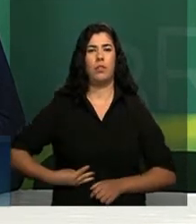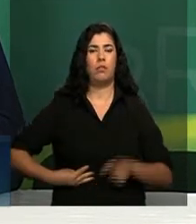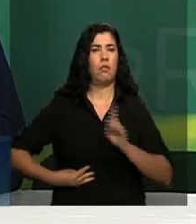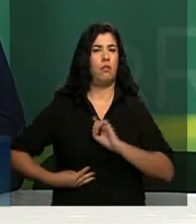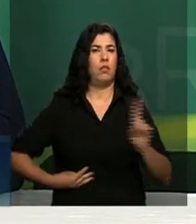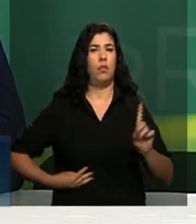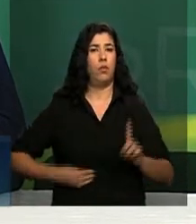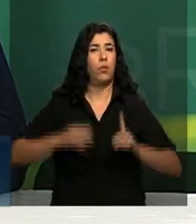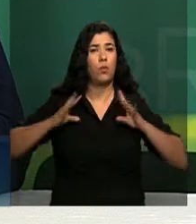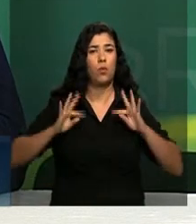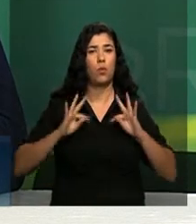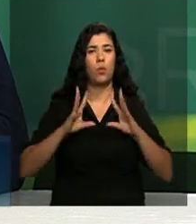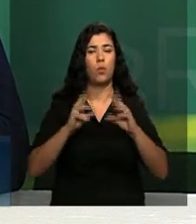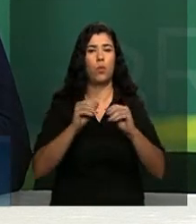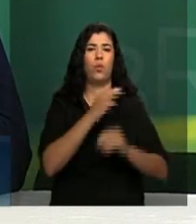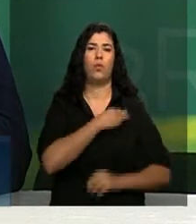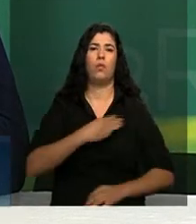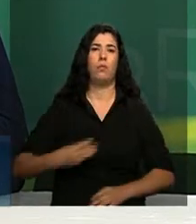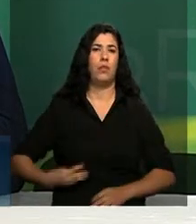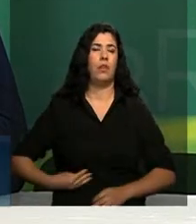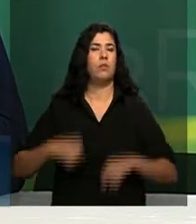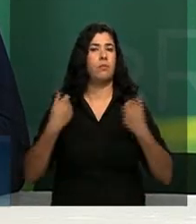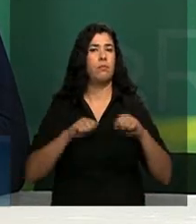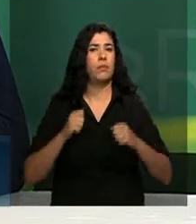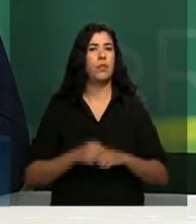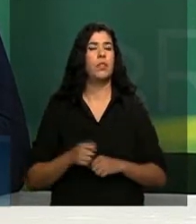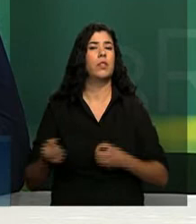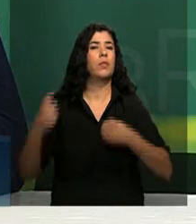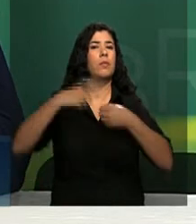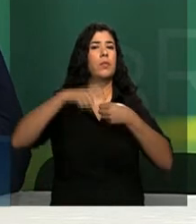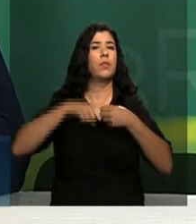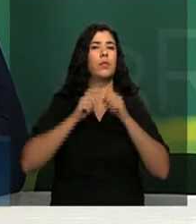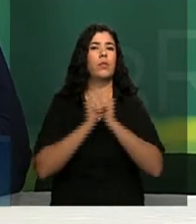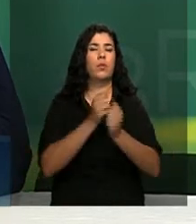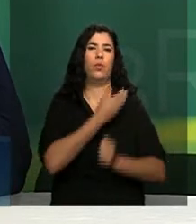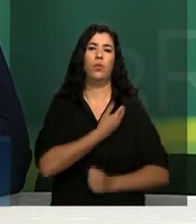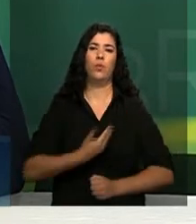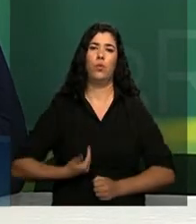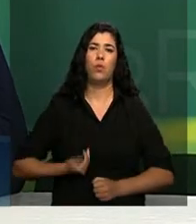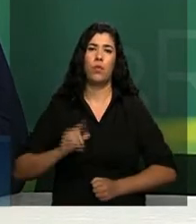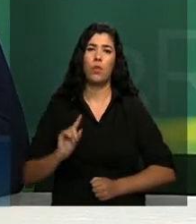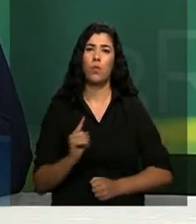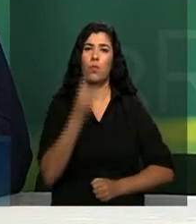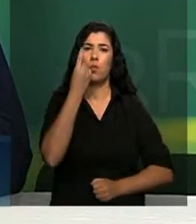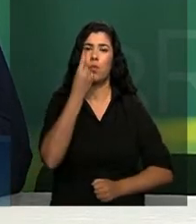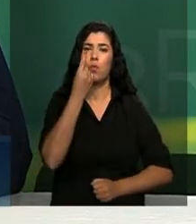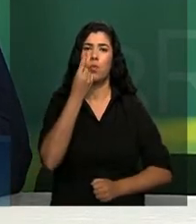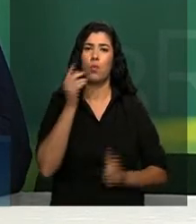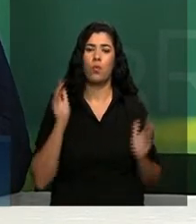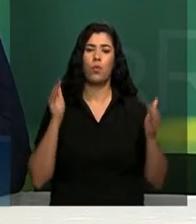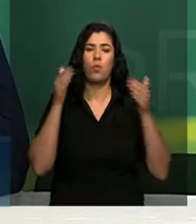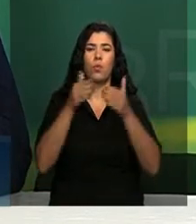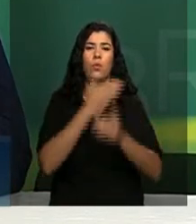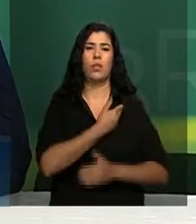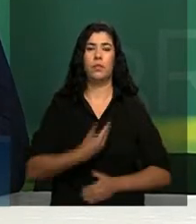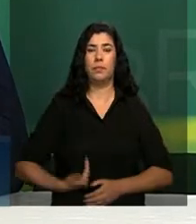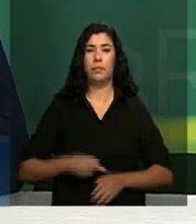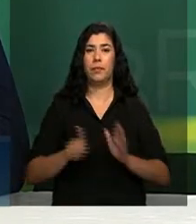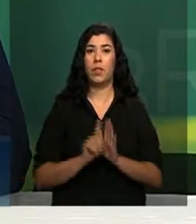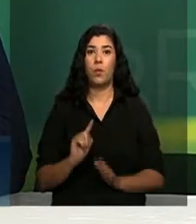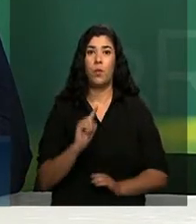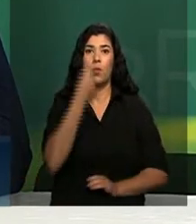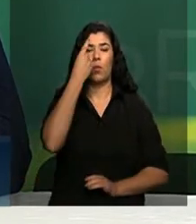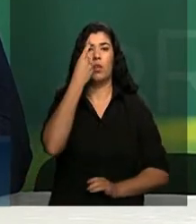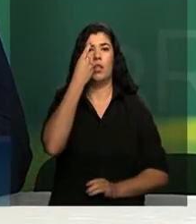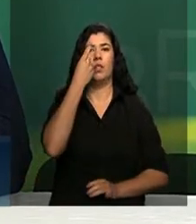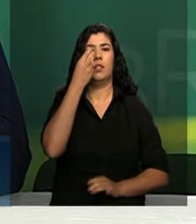Todos os ministros são integrantes, são membros de um único corpo, que é o governo, que tem uma única cabeça,